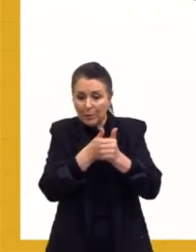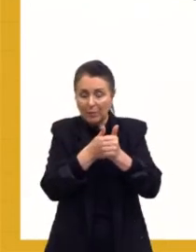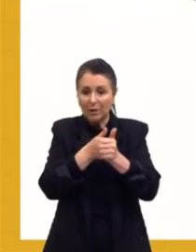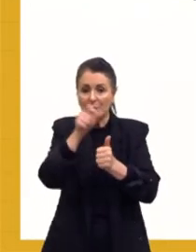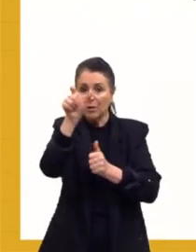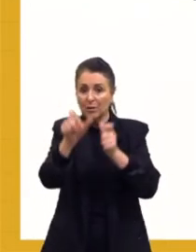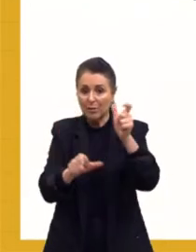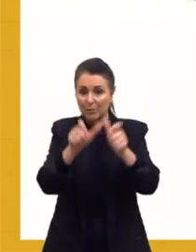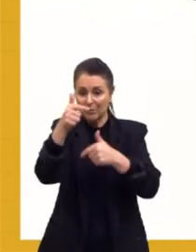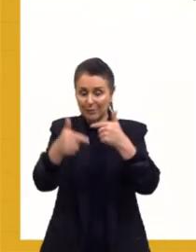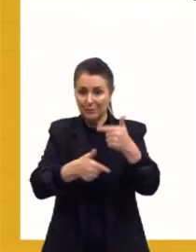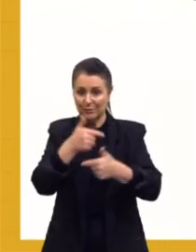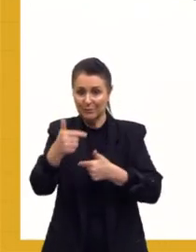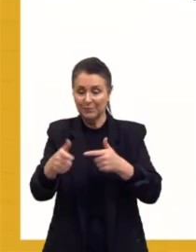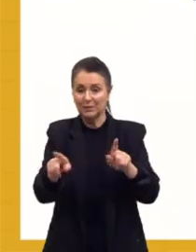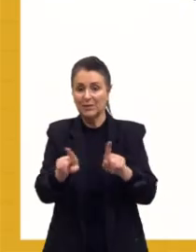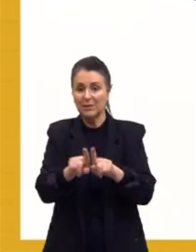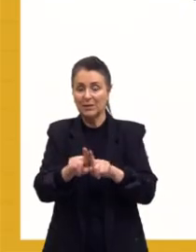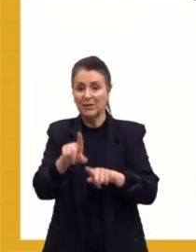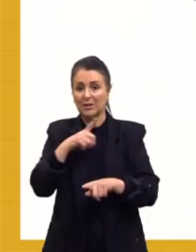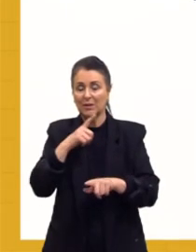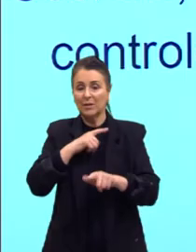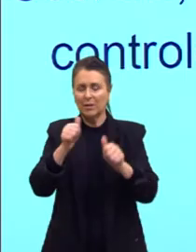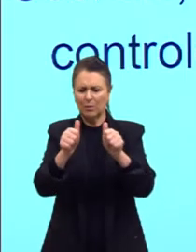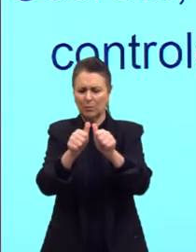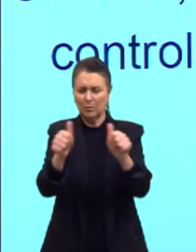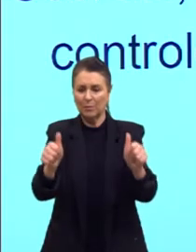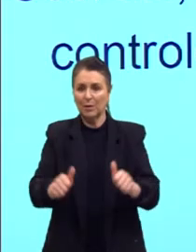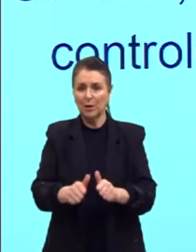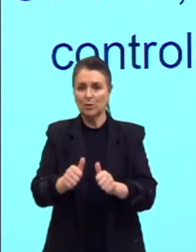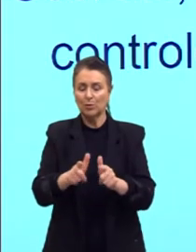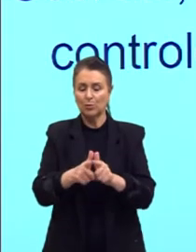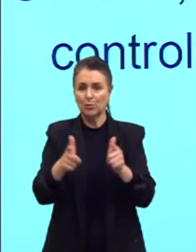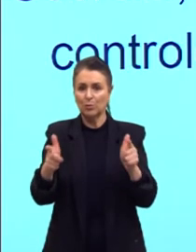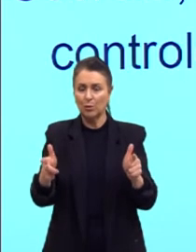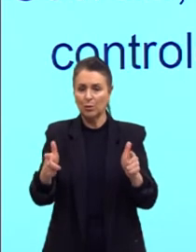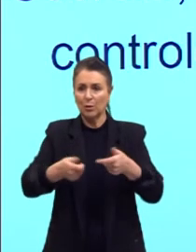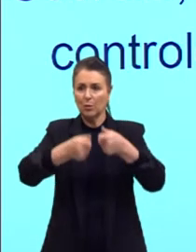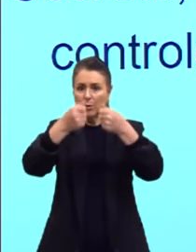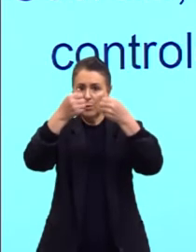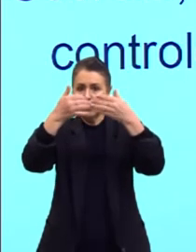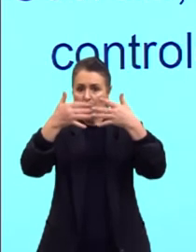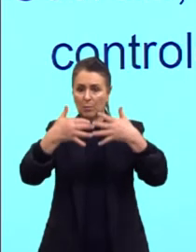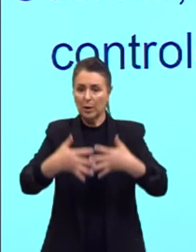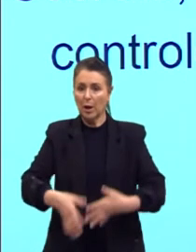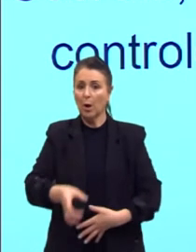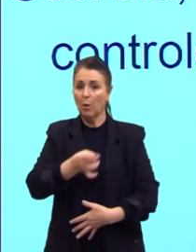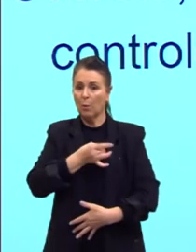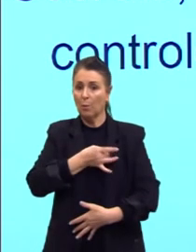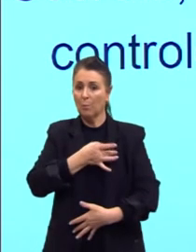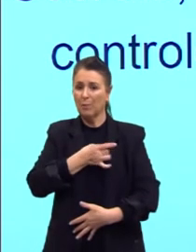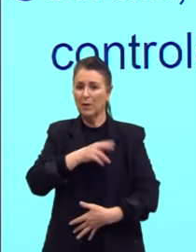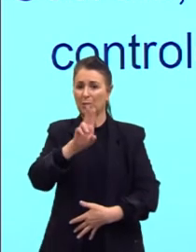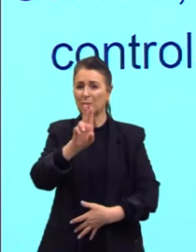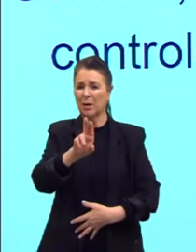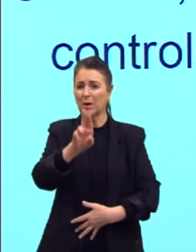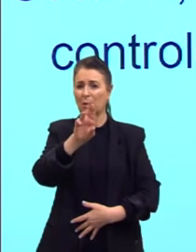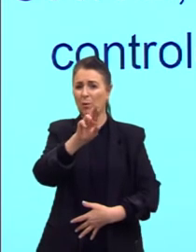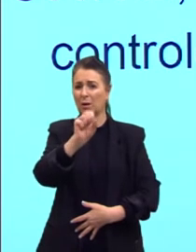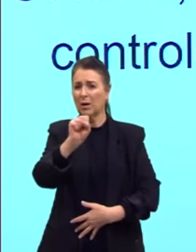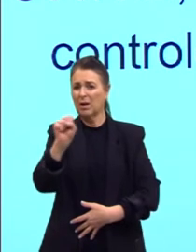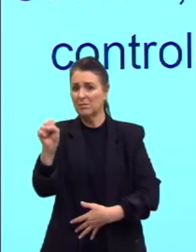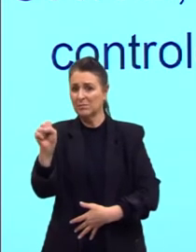E aqui a gente tem também uma imagem de um jornal que fala desse medo da União Soviética e seus